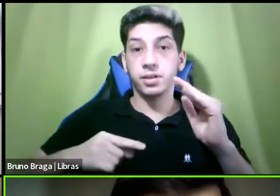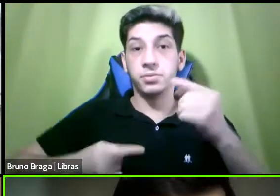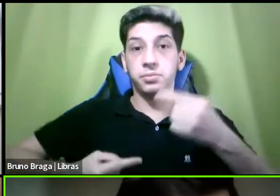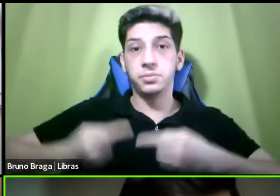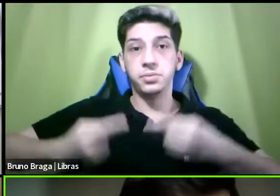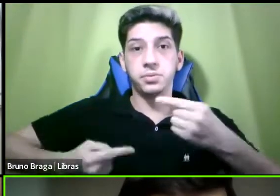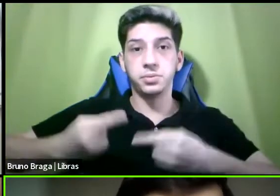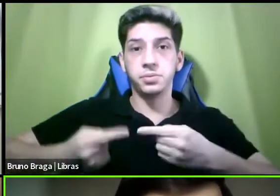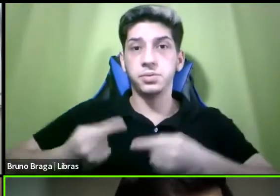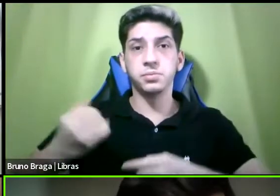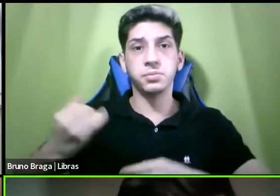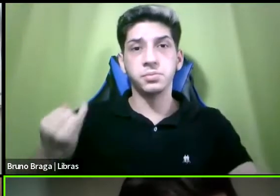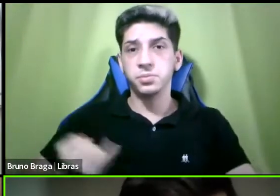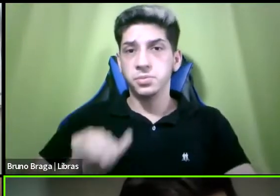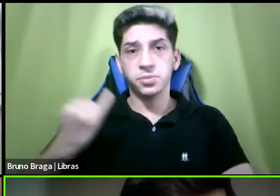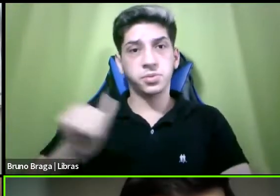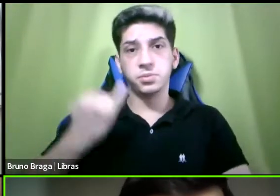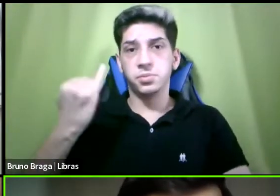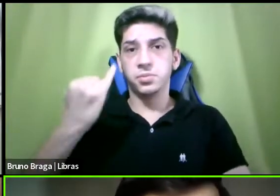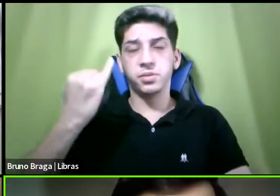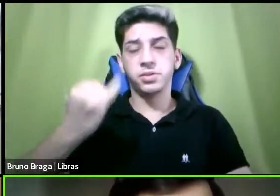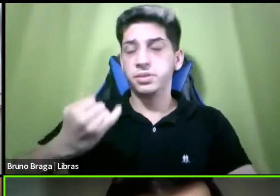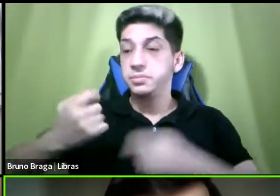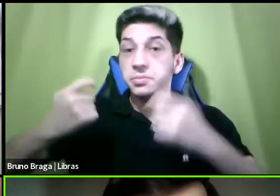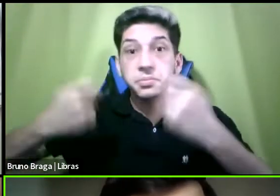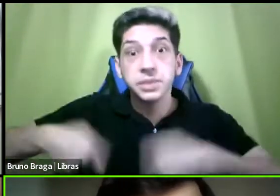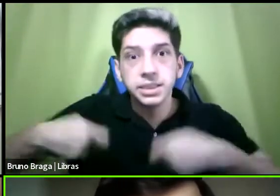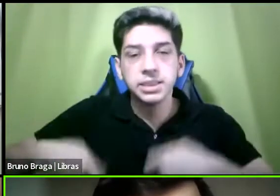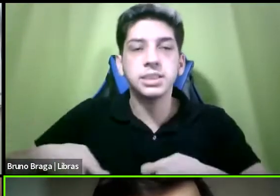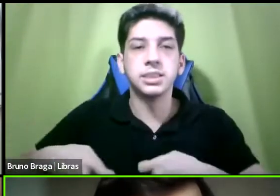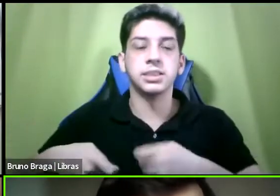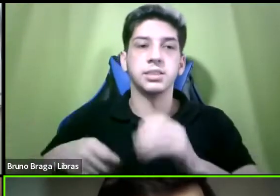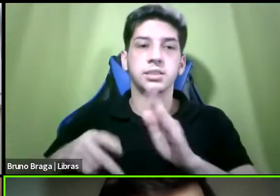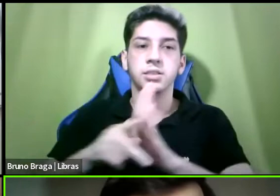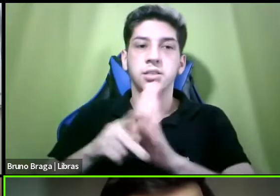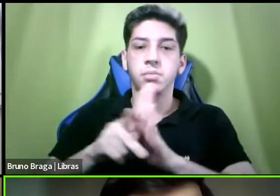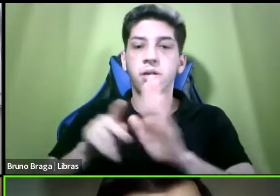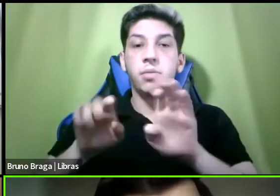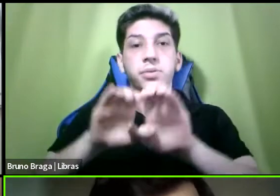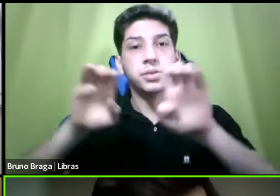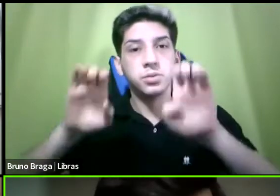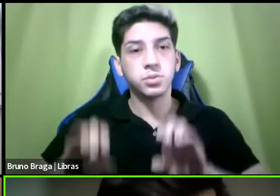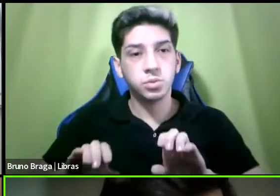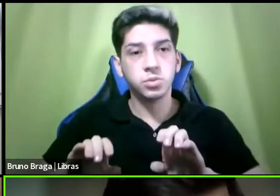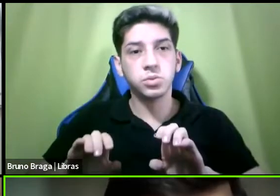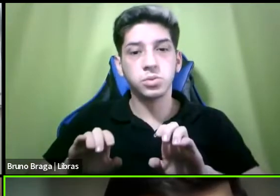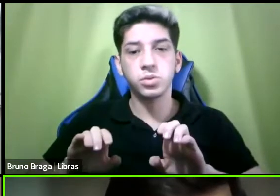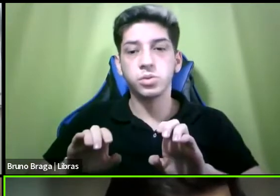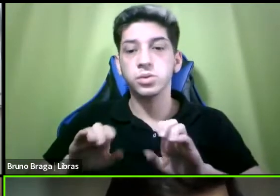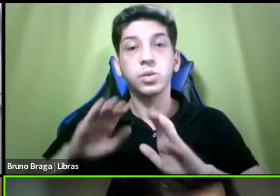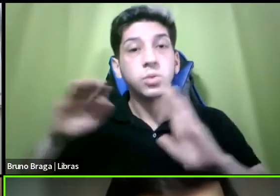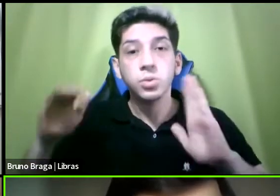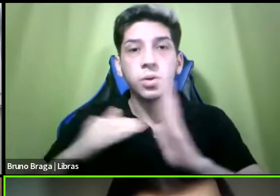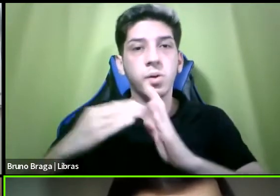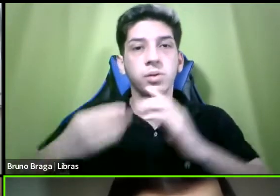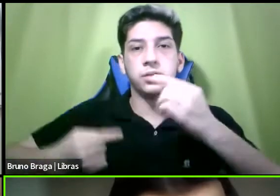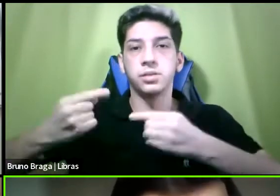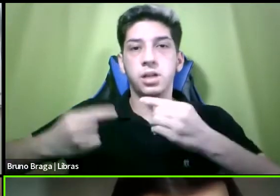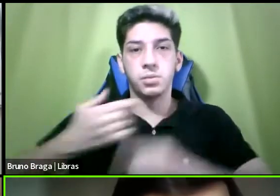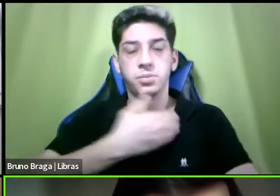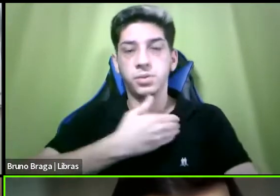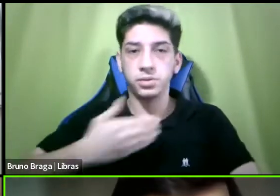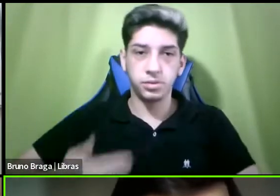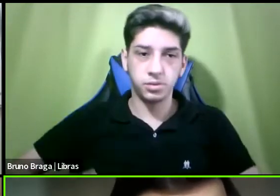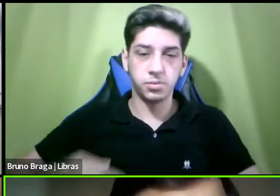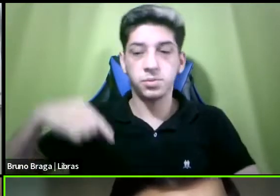importantíssima essencial né para a estruturação de todas as políticas públicas né